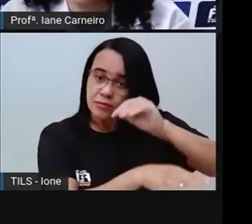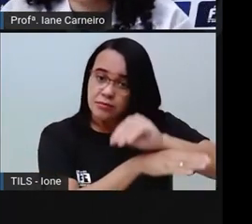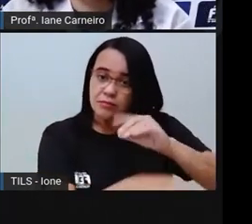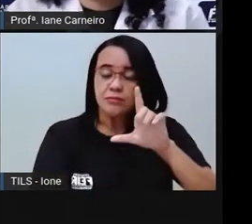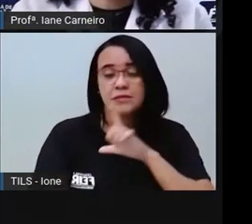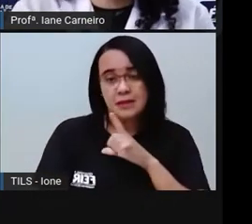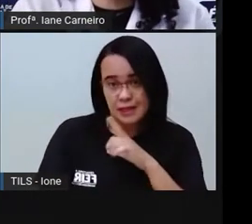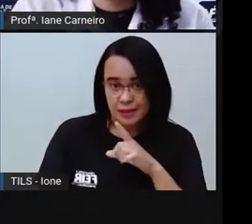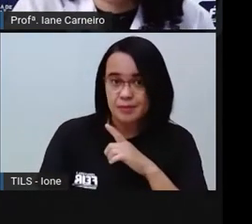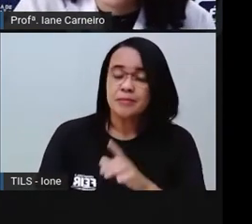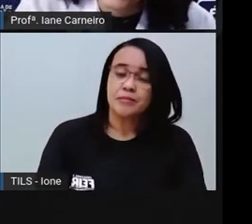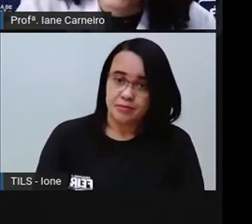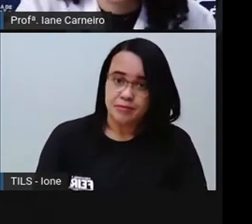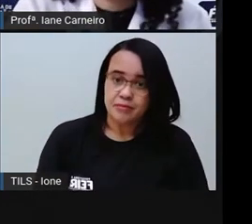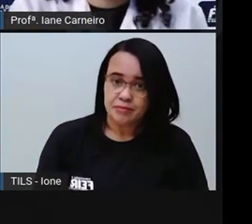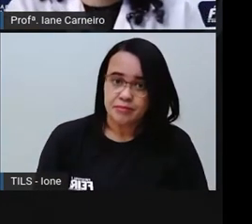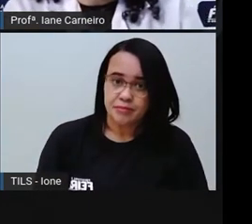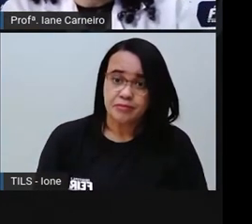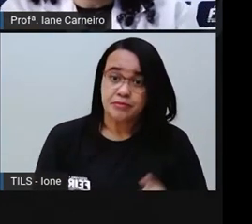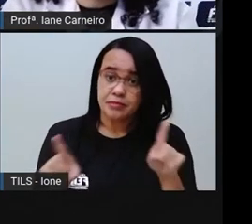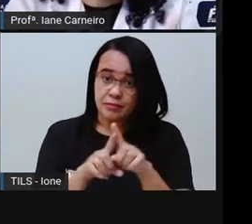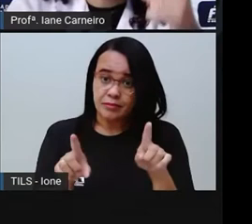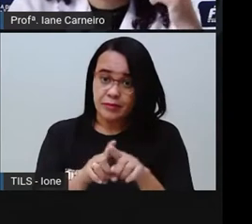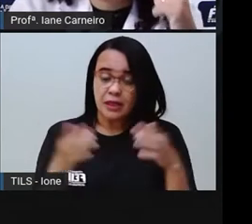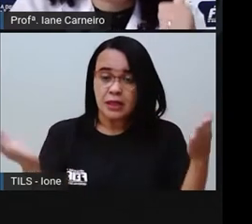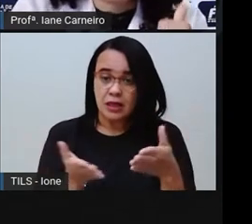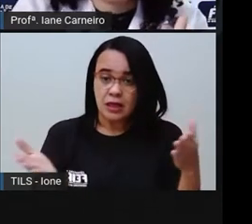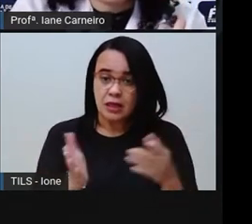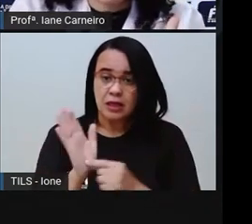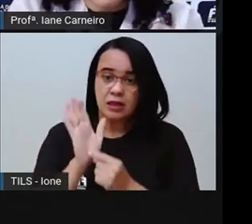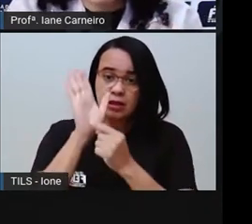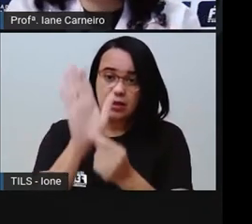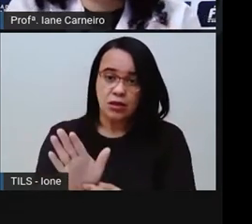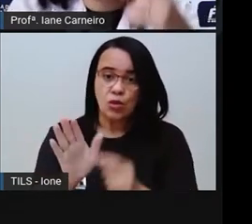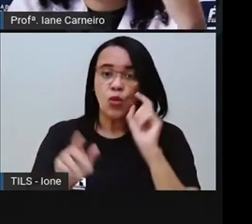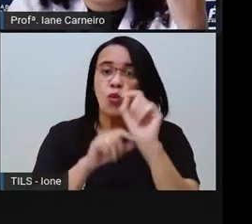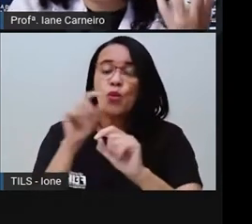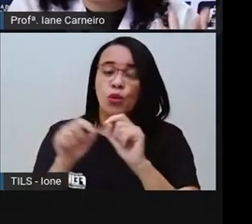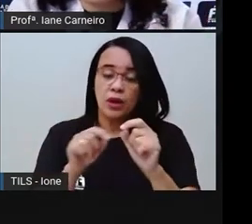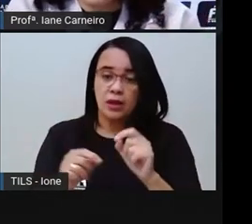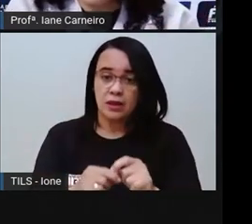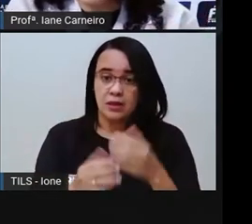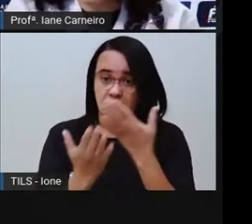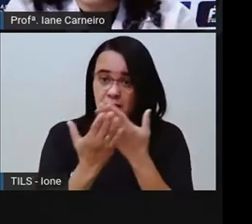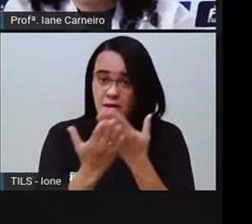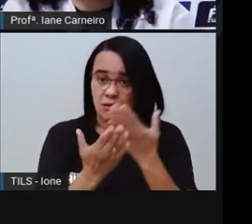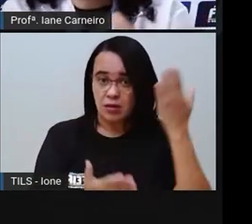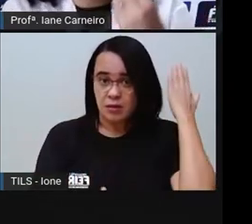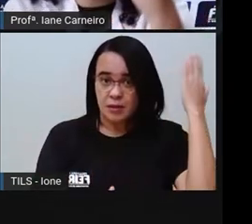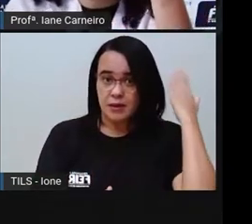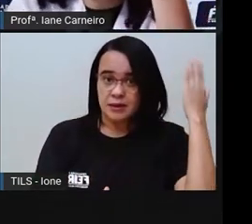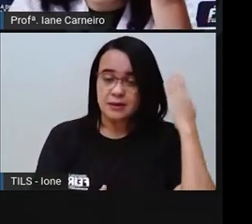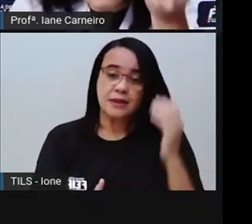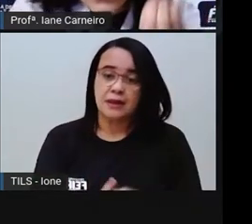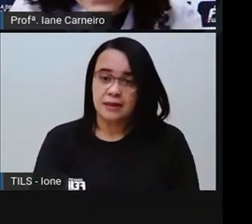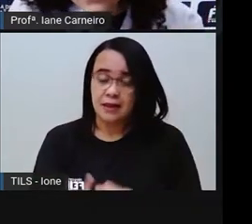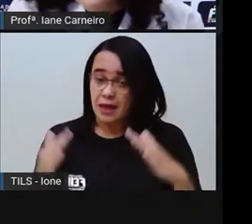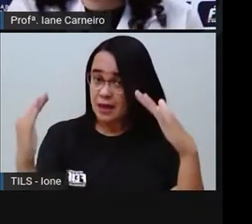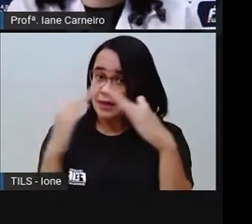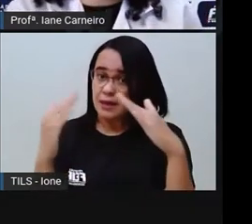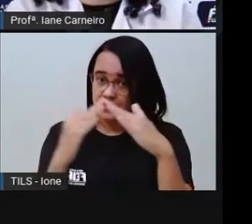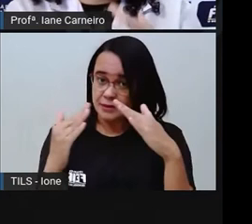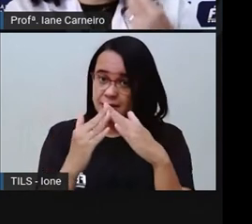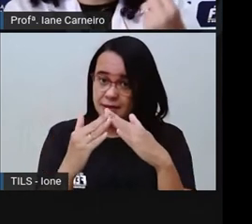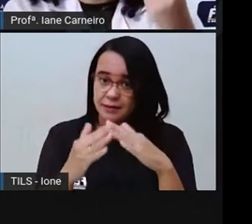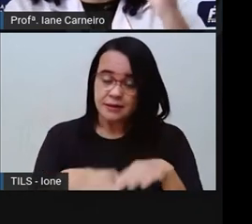Vamos lá, ó. Então, a gente viu, né, na aula passada sobre o lar da gente, né, que além da gente ter essa segurança